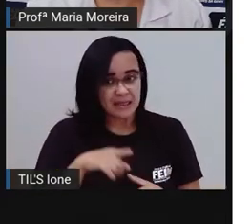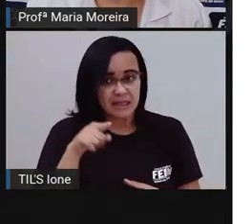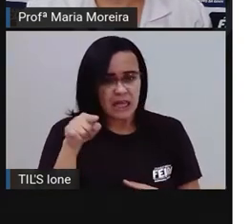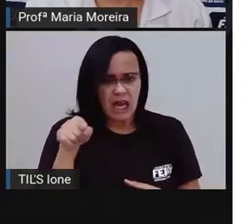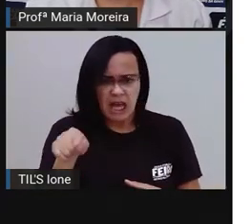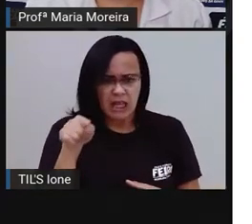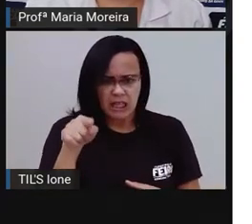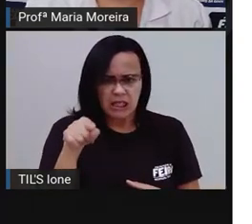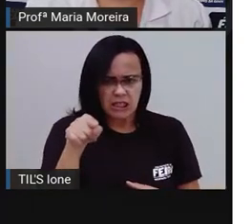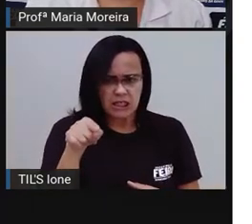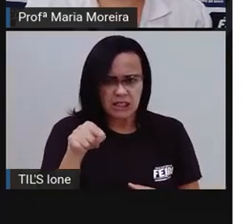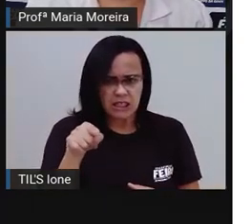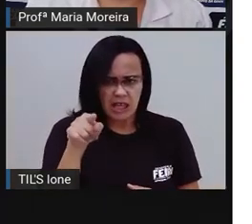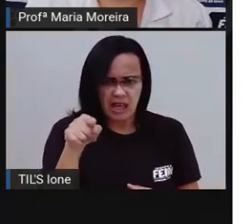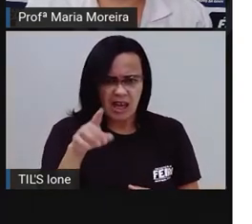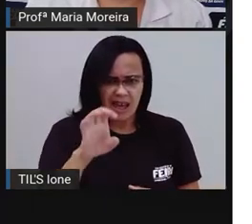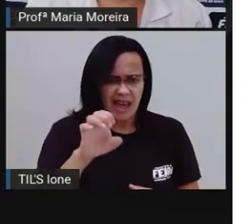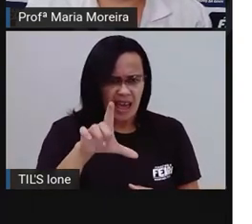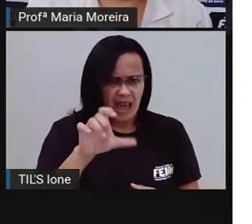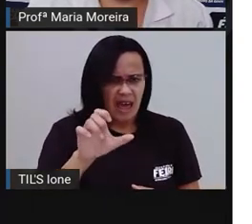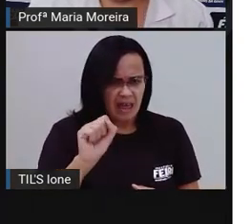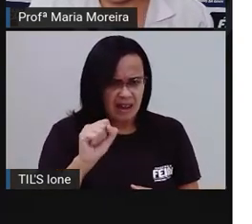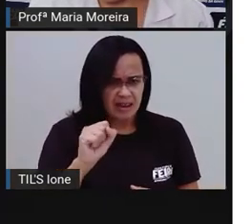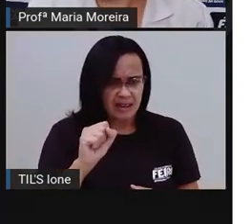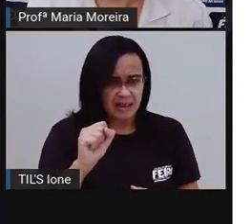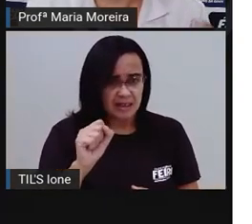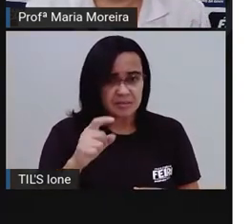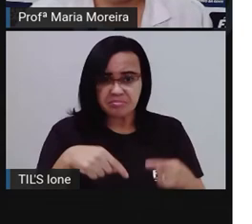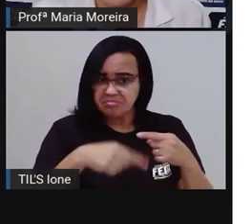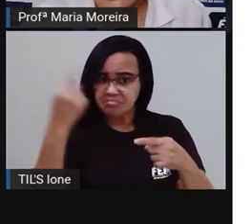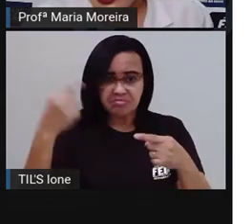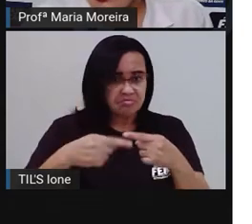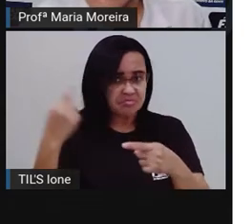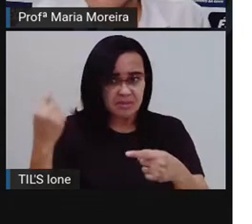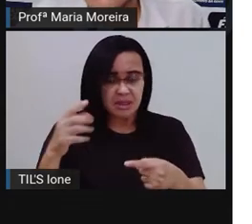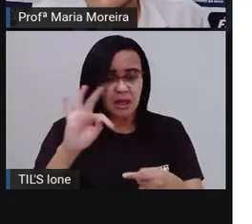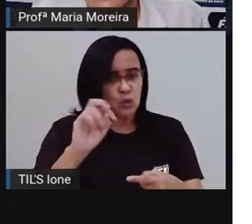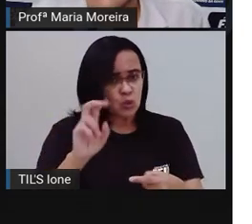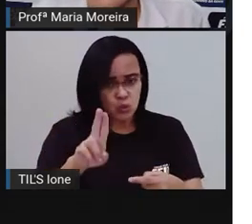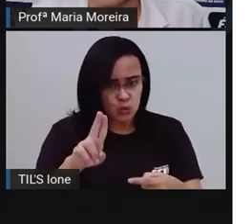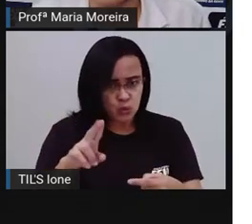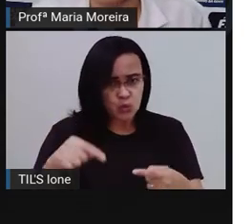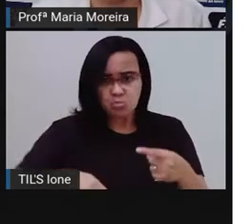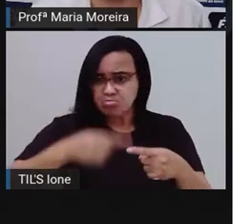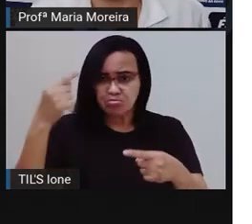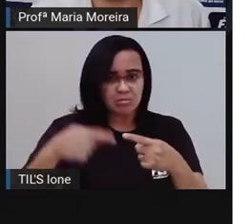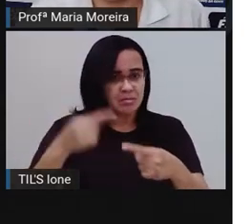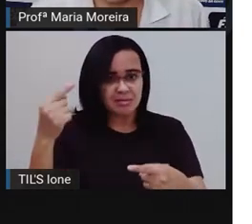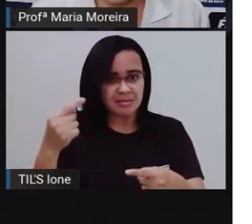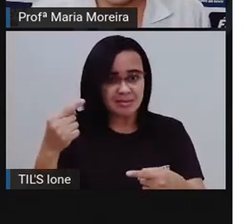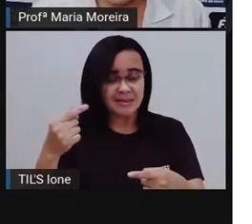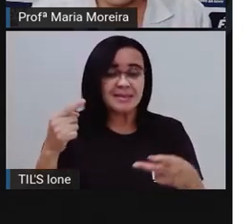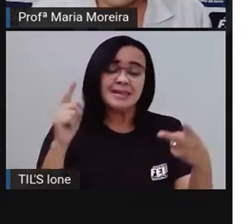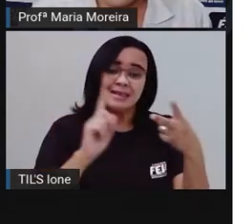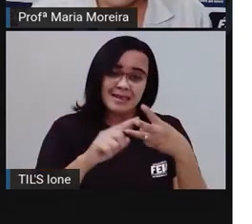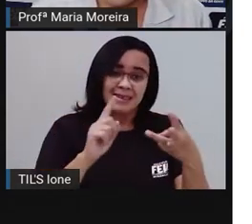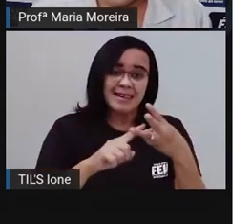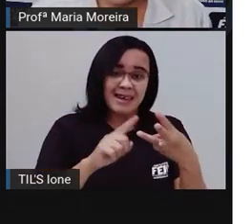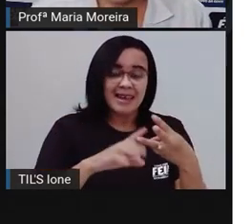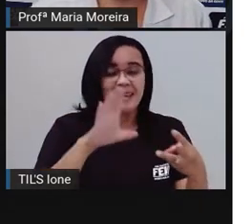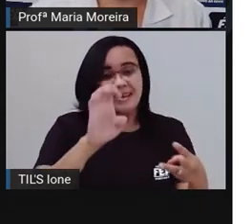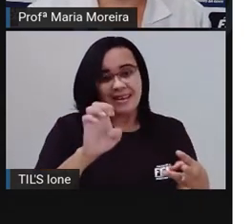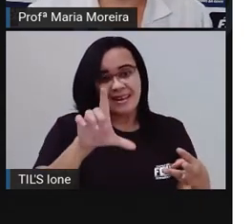Não. Se é plural, eu posso utilizar o ela? Também não. Eu vou utilizar quem? O elas.